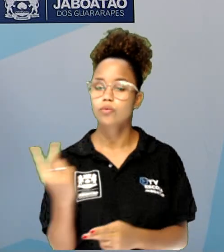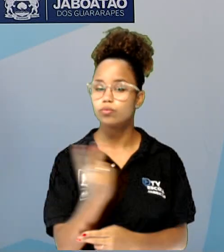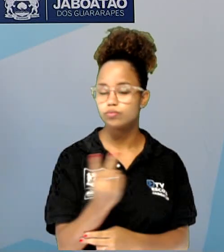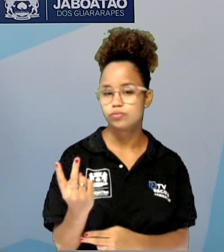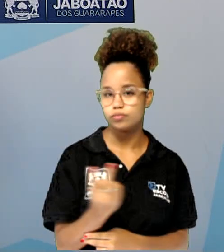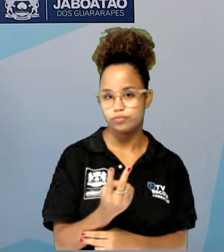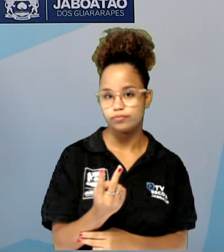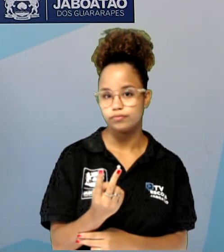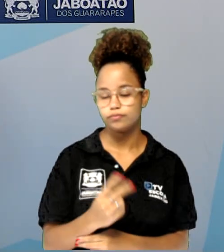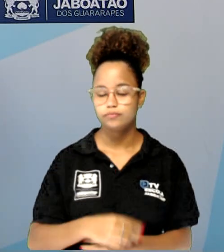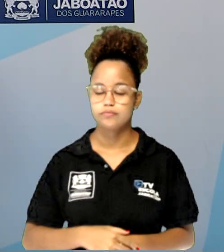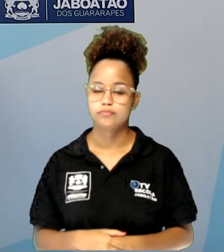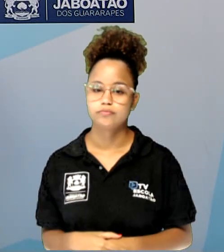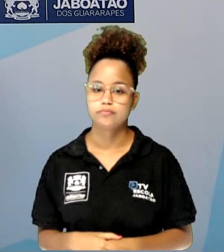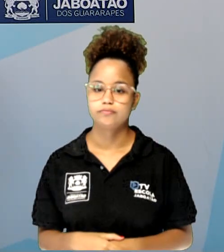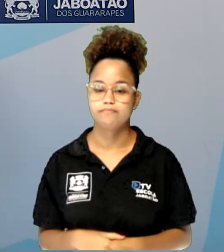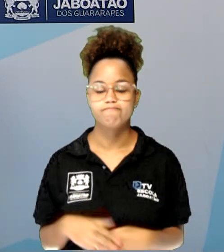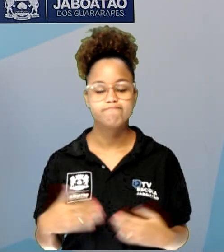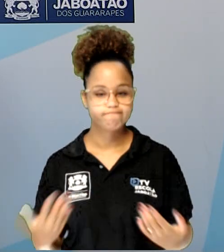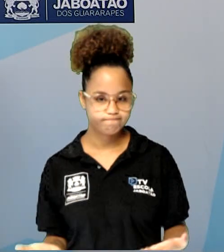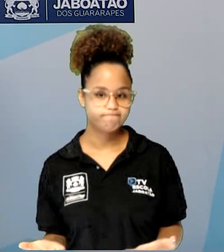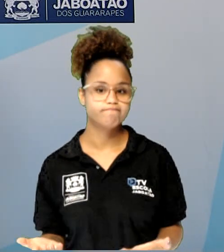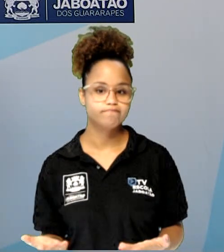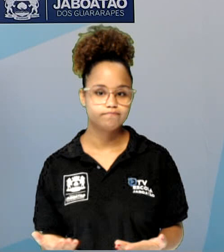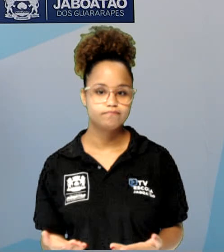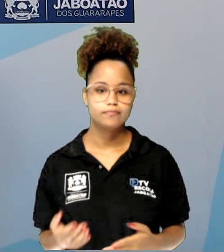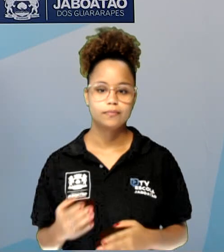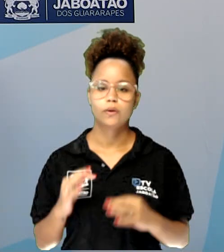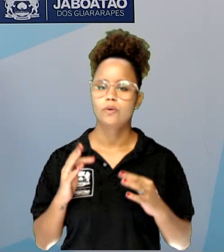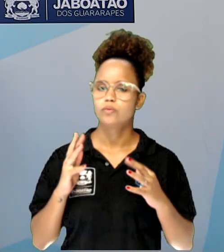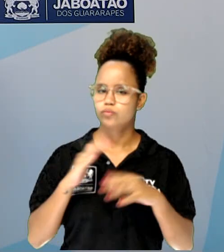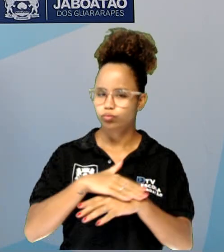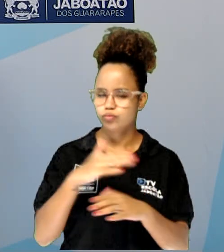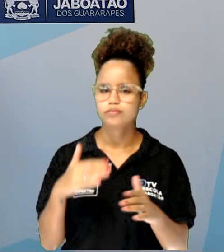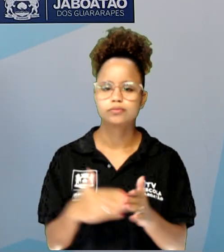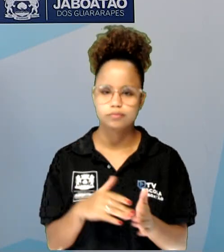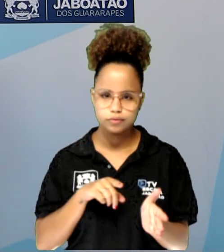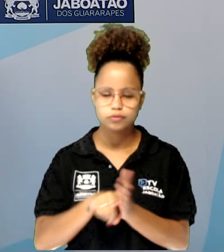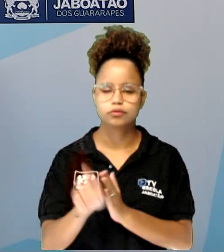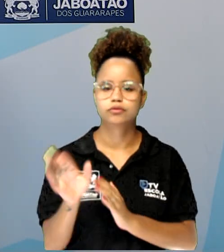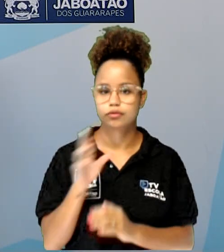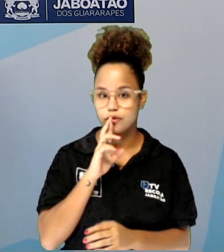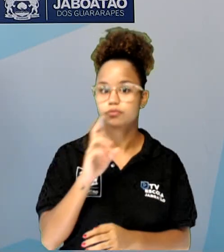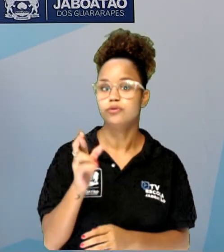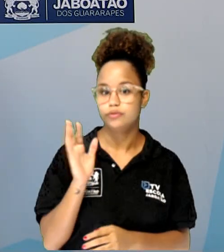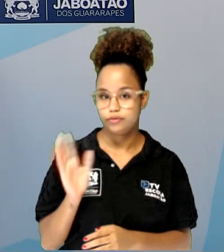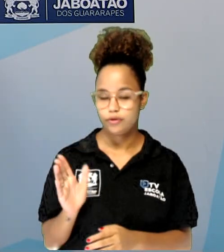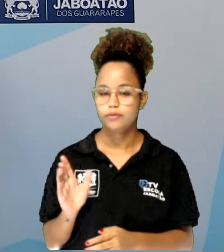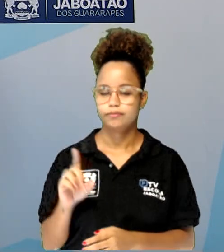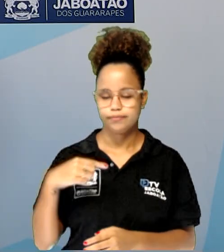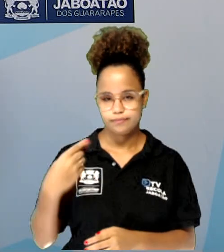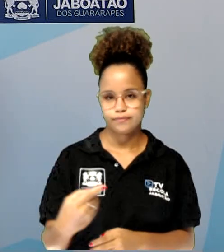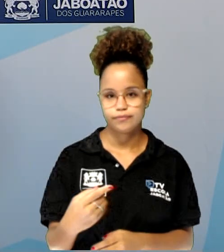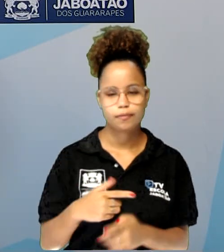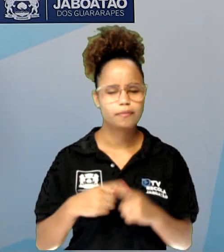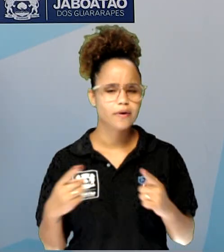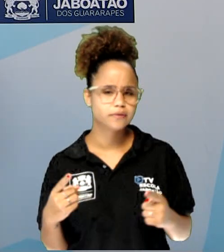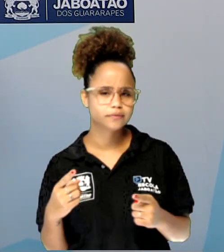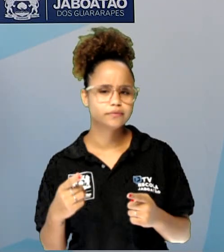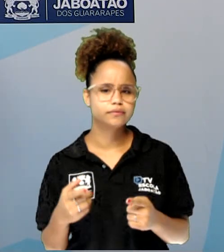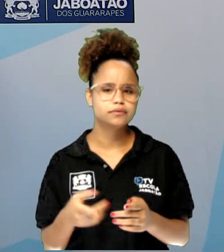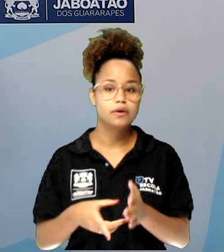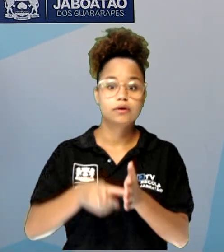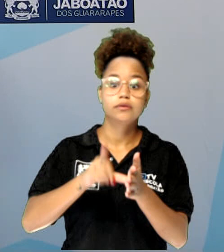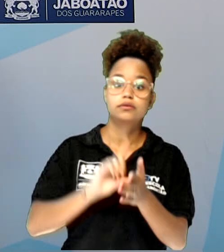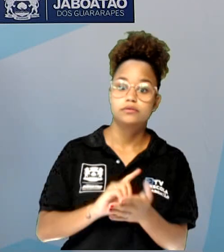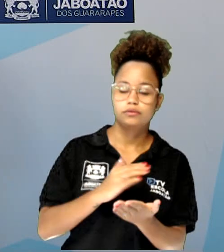autobiografia? Pois é, todas essas perguntas responderemos logo mais, tá bom? Mas antes de começarmos, eu